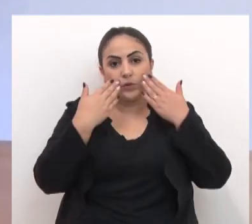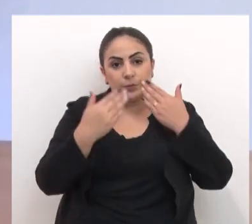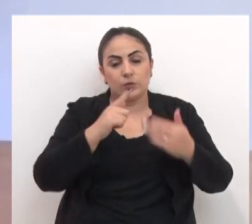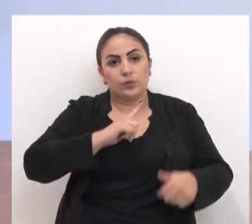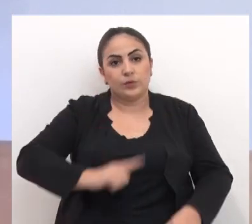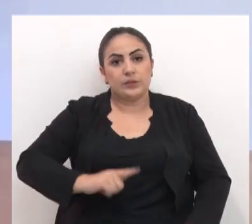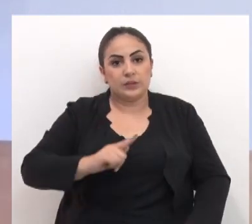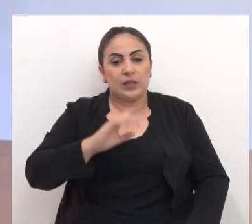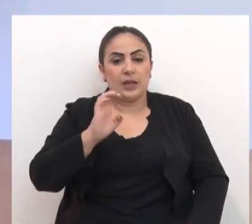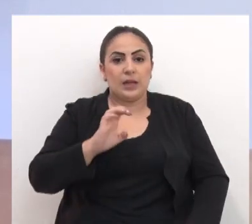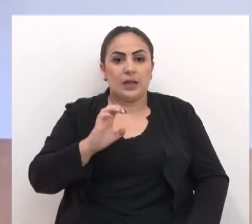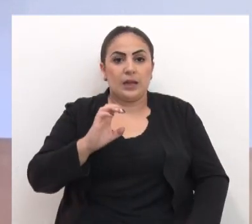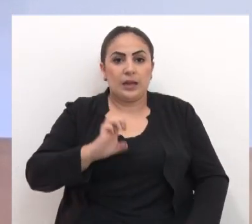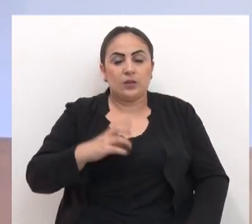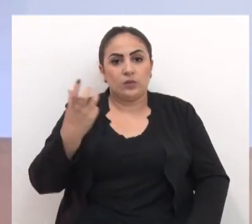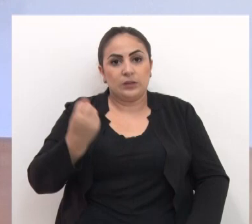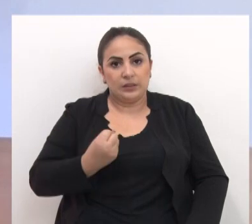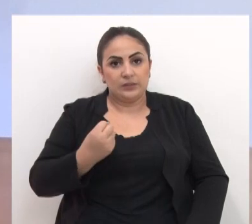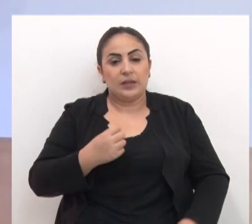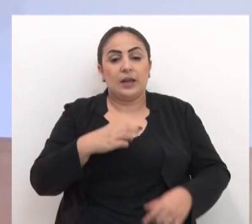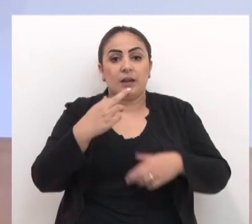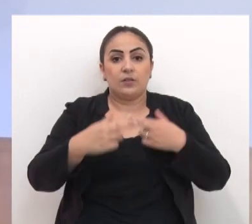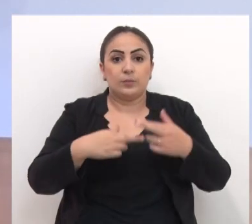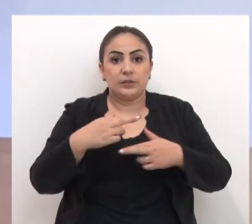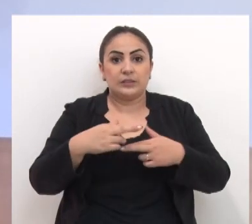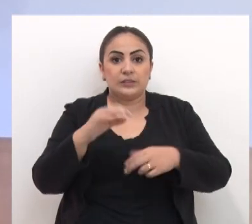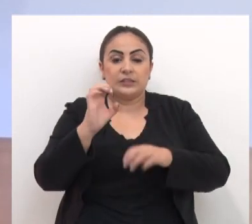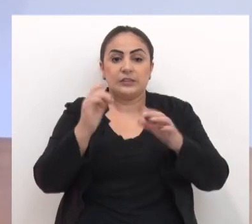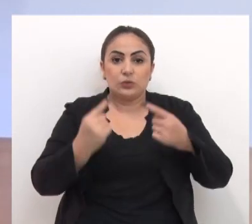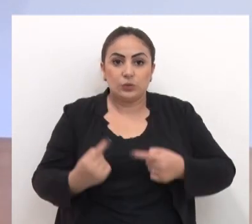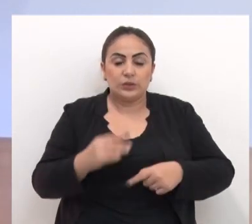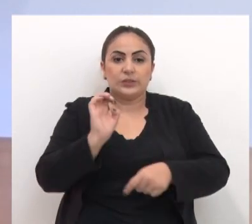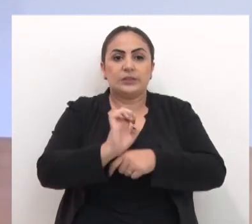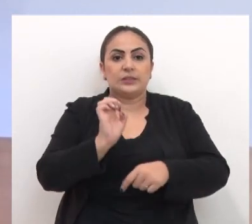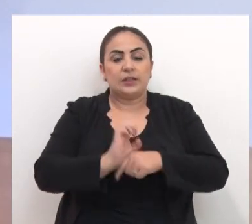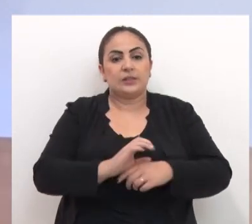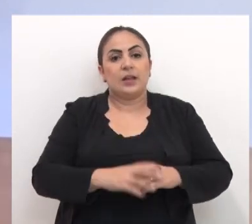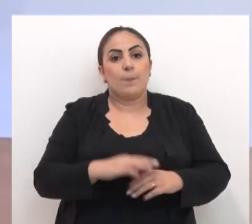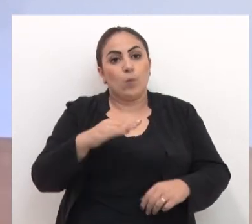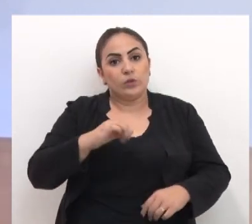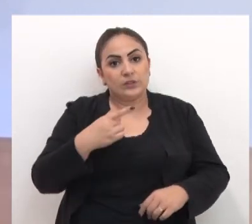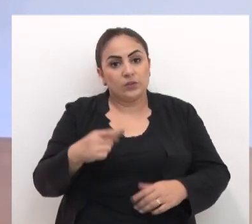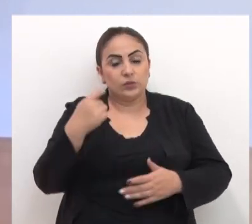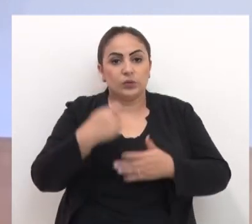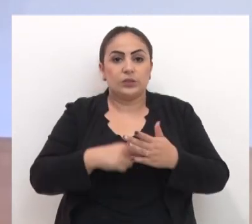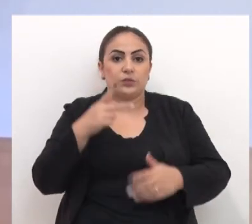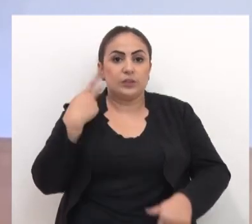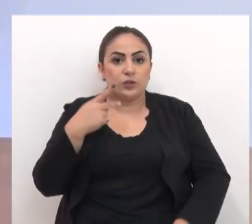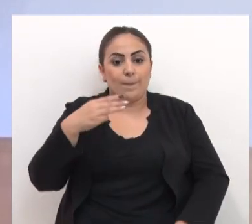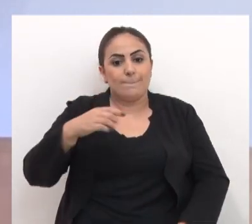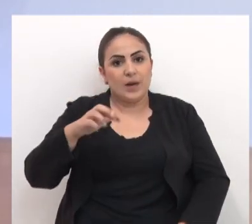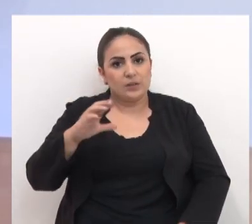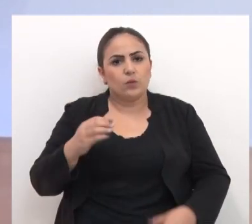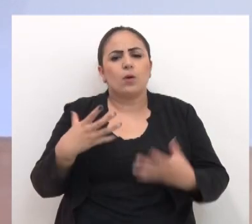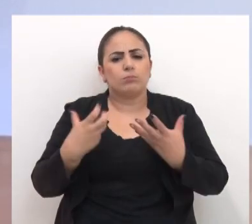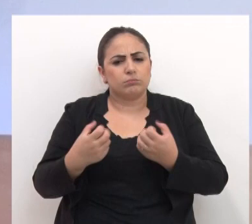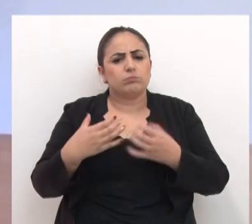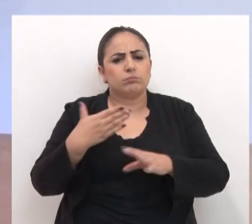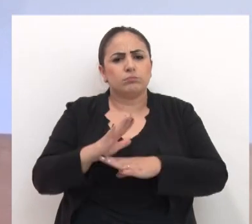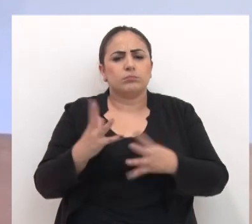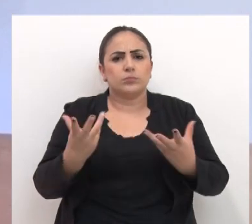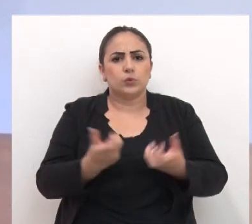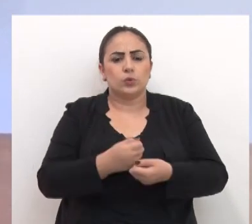governador Eduardo Leite para a reforma estrutural do estado a moção de autoria do vereador Márcio Patussi foi